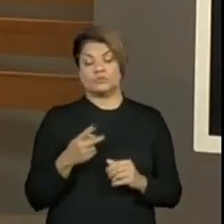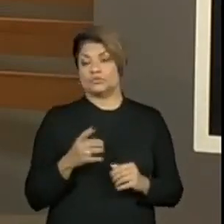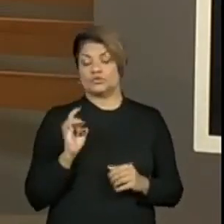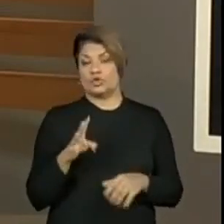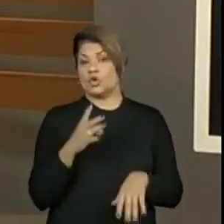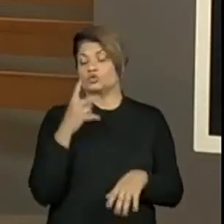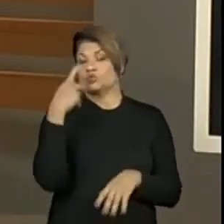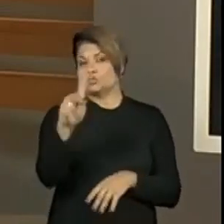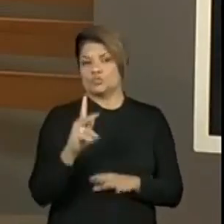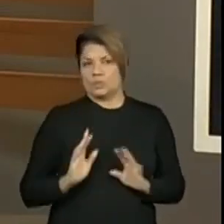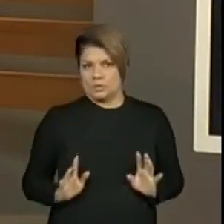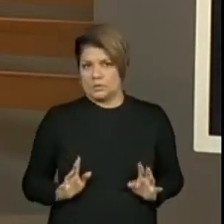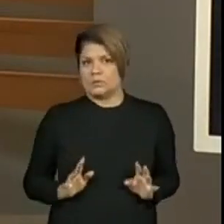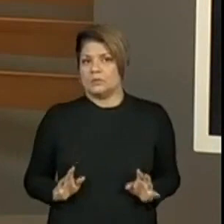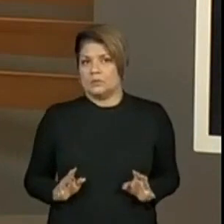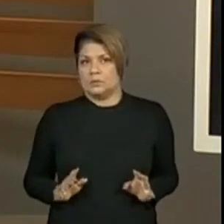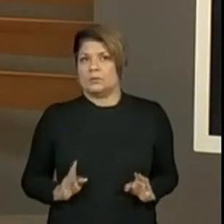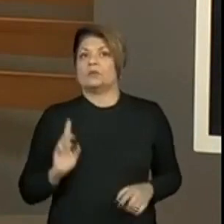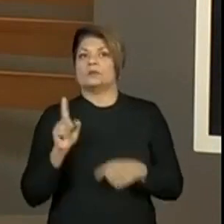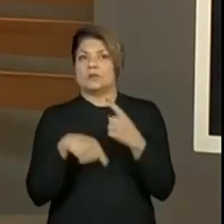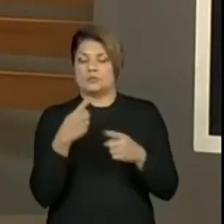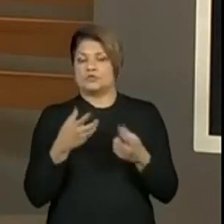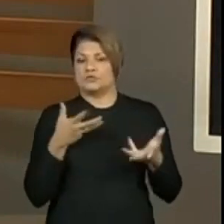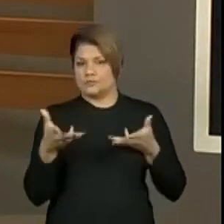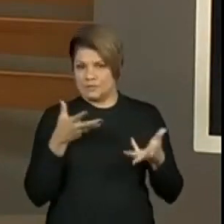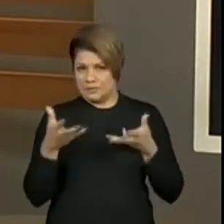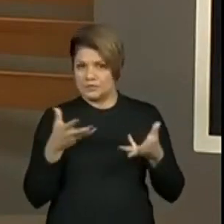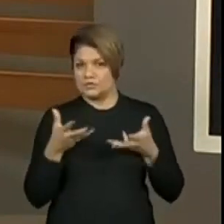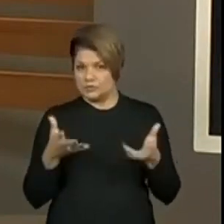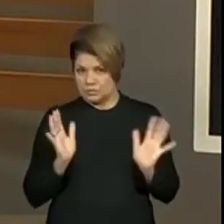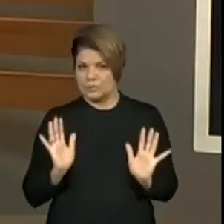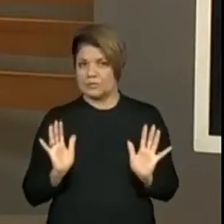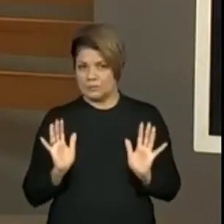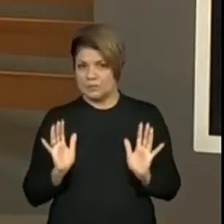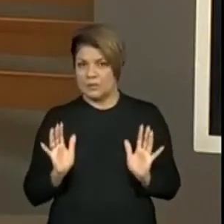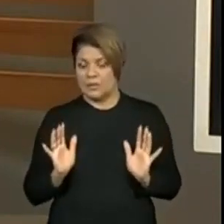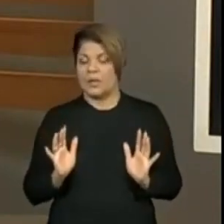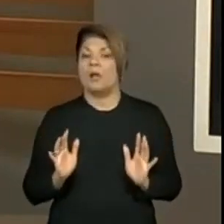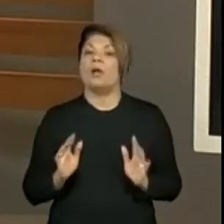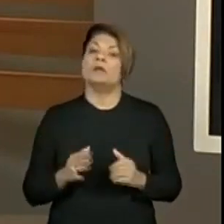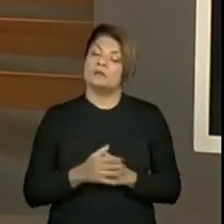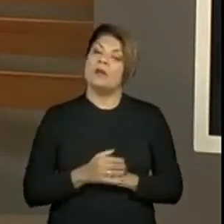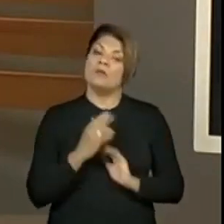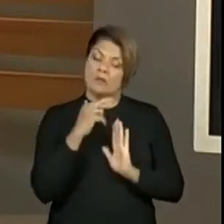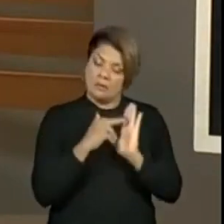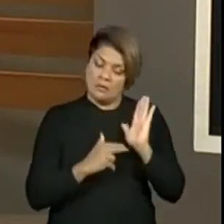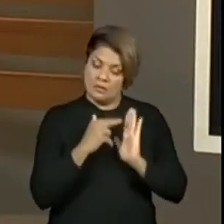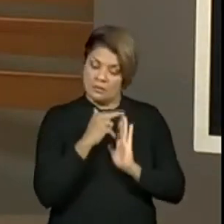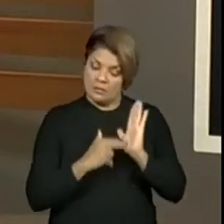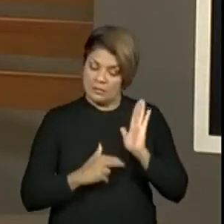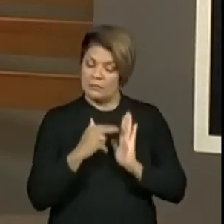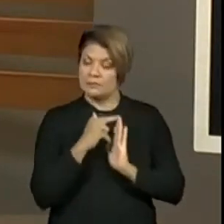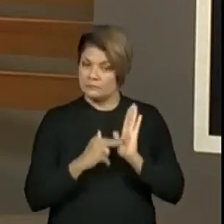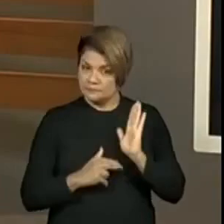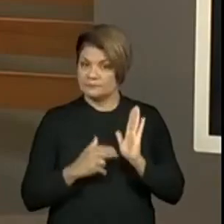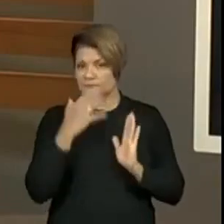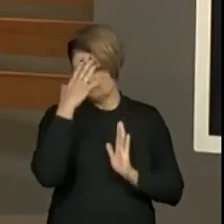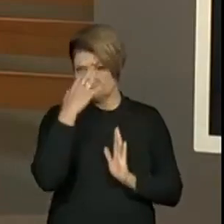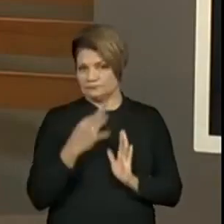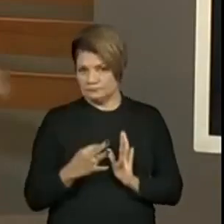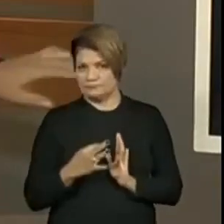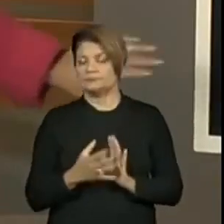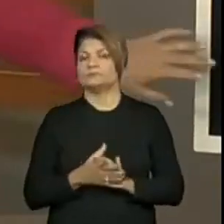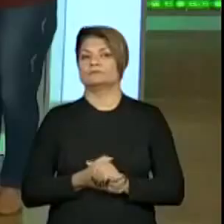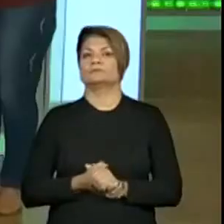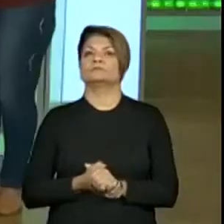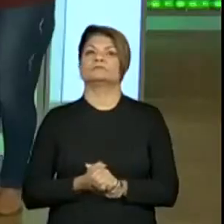neste momento. Depois a gente vai interagir com o coletivo. E ao mesmo tempo, fazer a leitura para entender essa leitura e